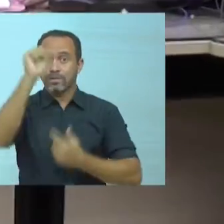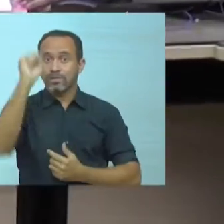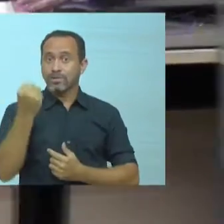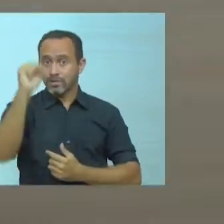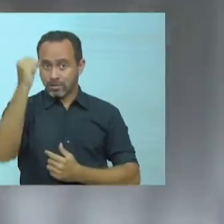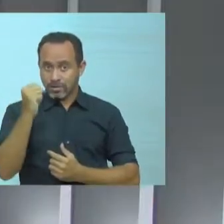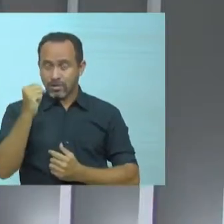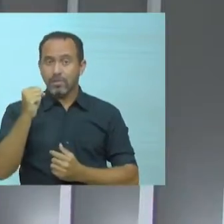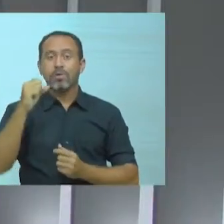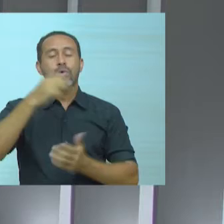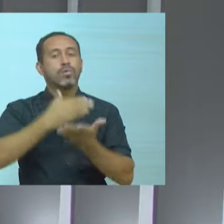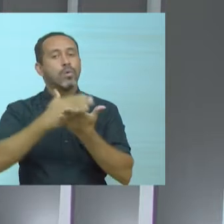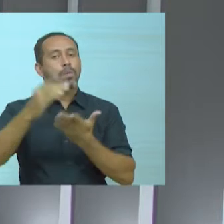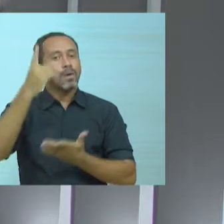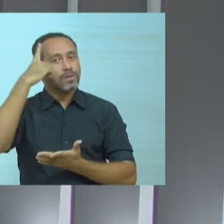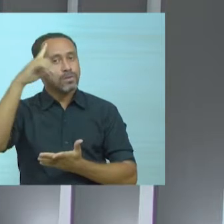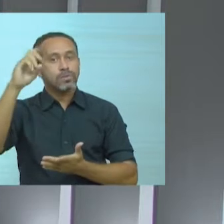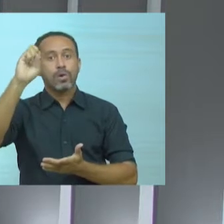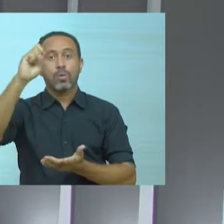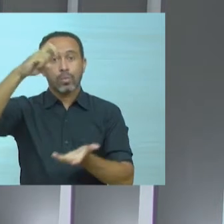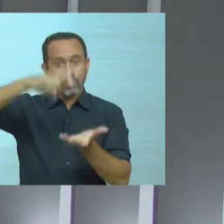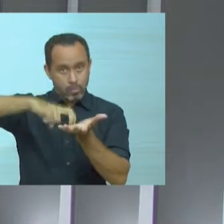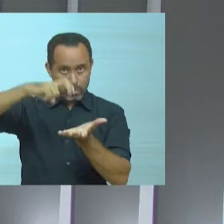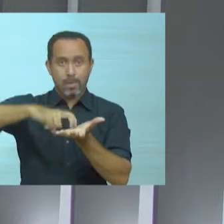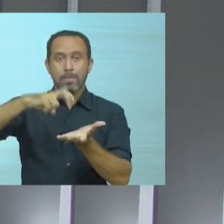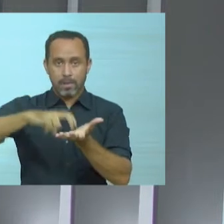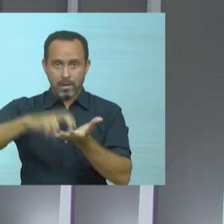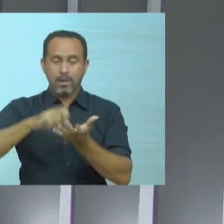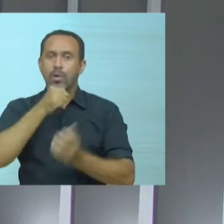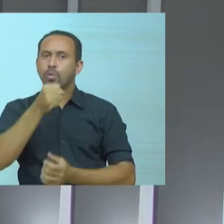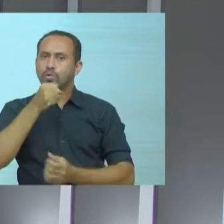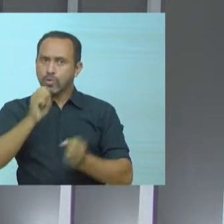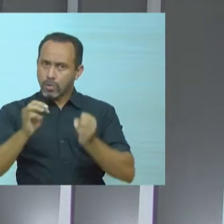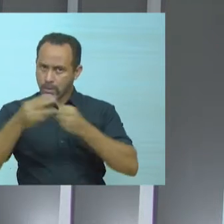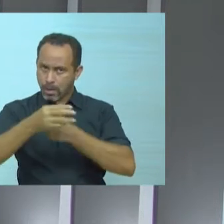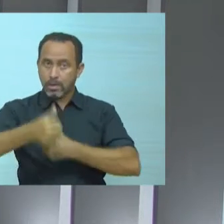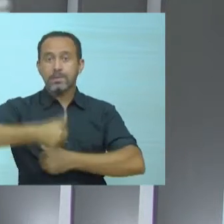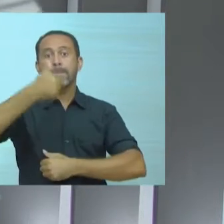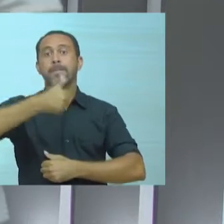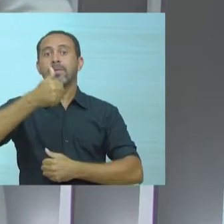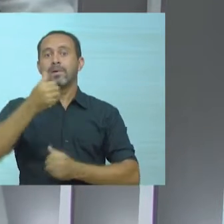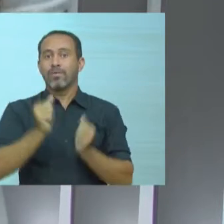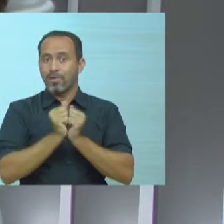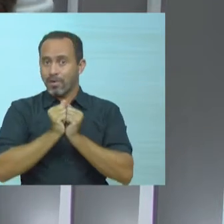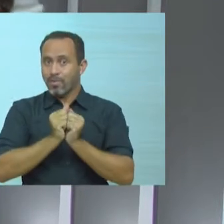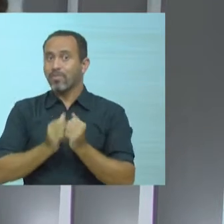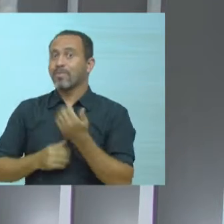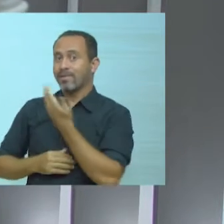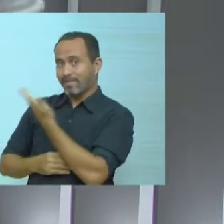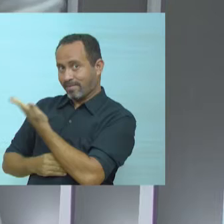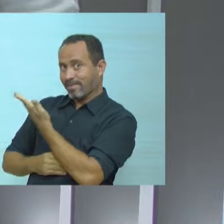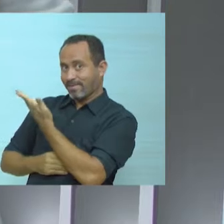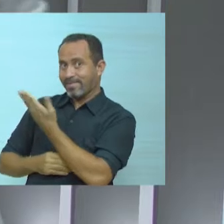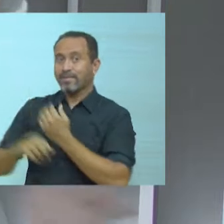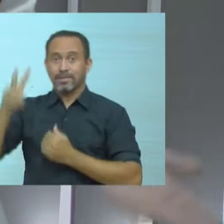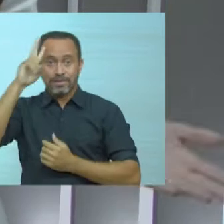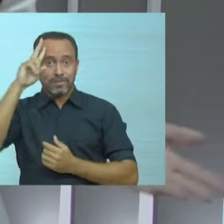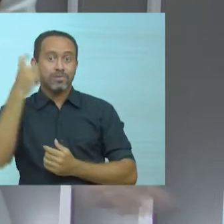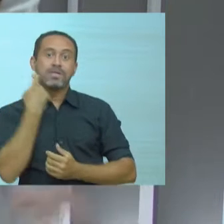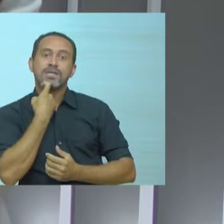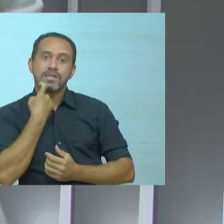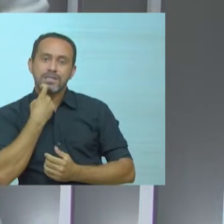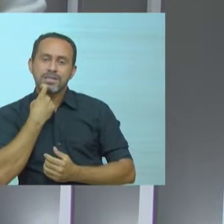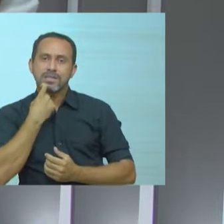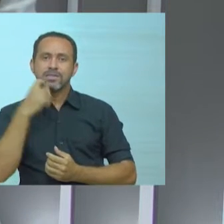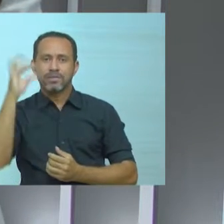Sergipano. O seu dia com a gente começa às 8 horas da manhã. O Jornal da Alese 1ª edição agora é comigo, Larissa Baracho. De